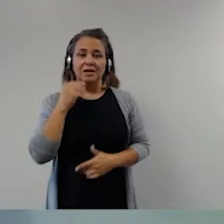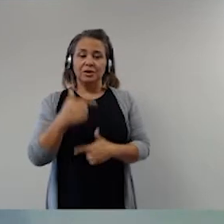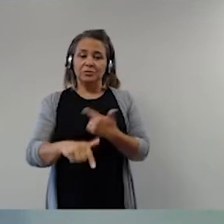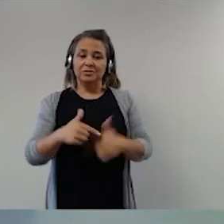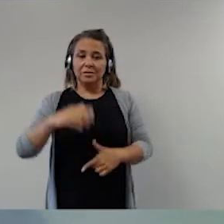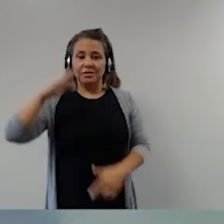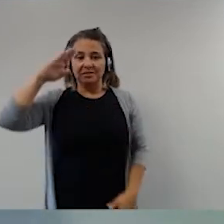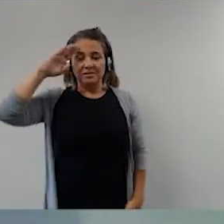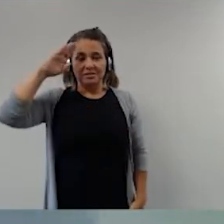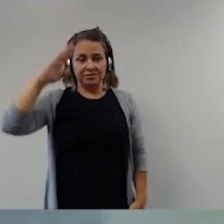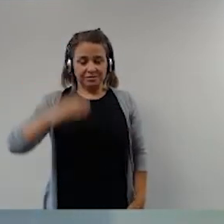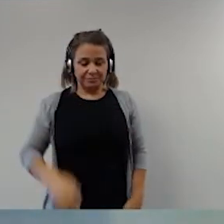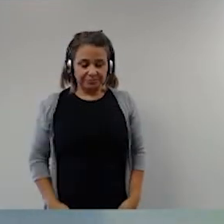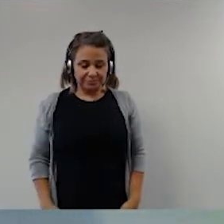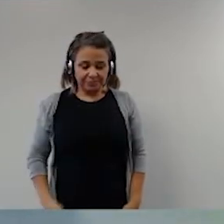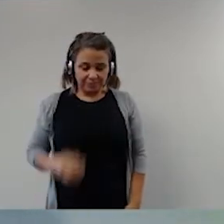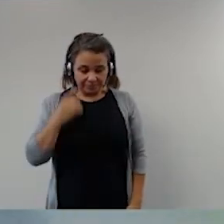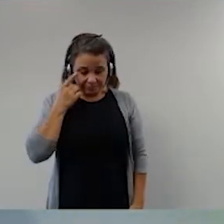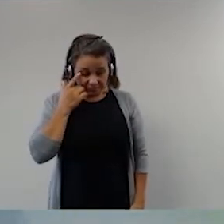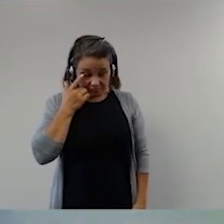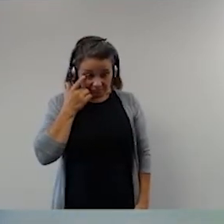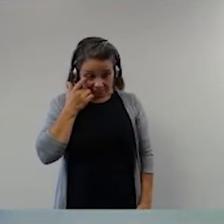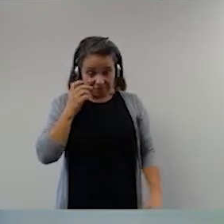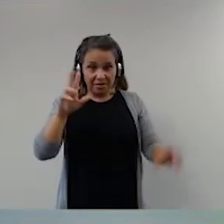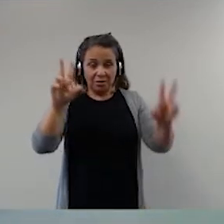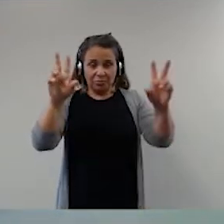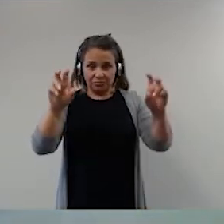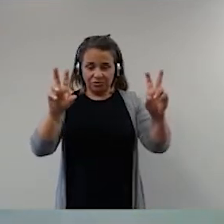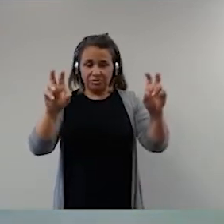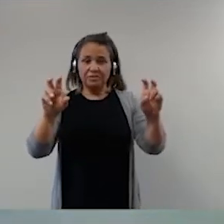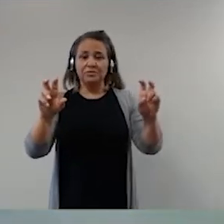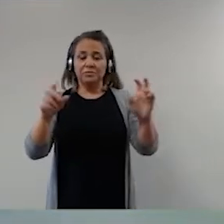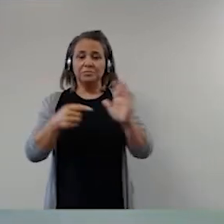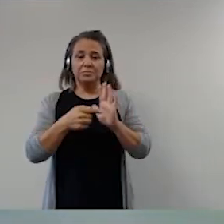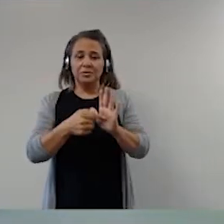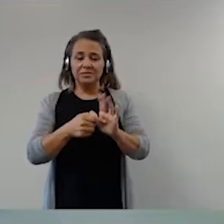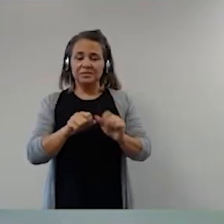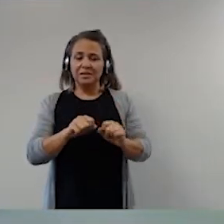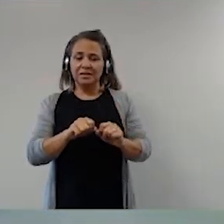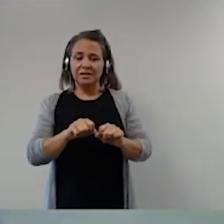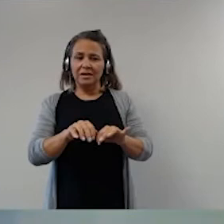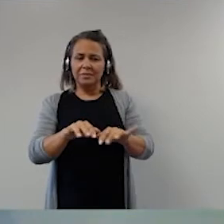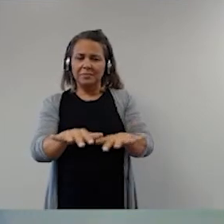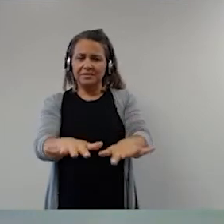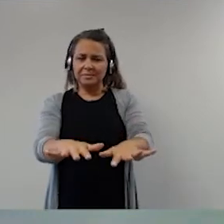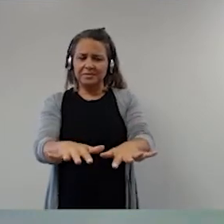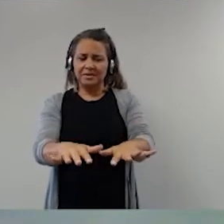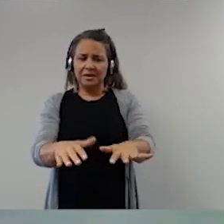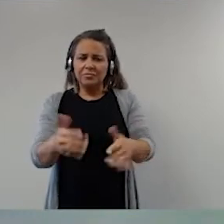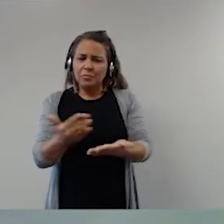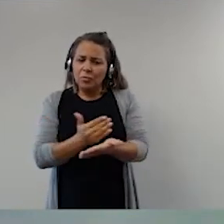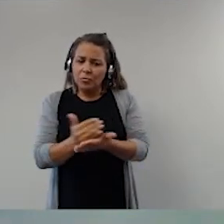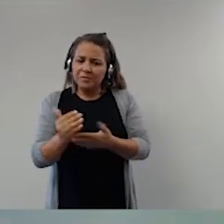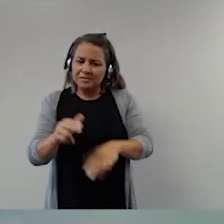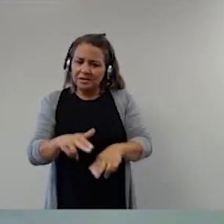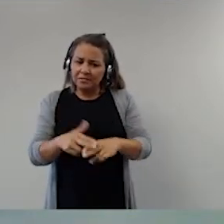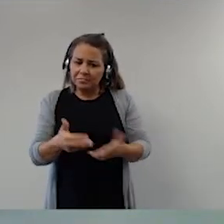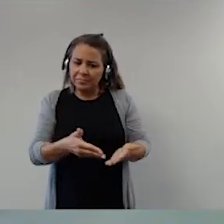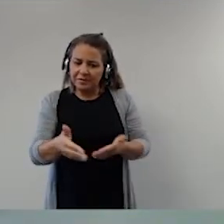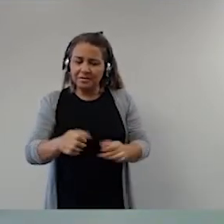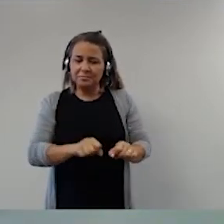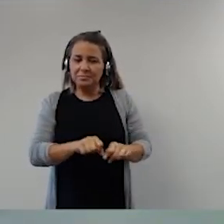Esse título, Repercussões Jurídicas e Sociais da Pandemia. Então, nós vamos se agarrar nesse período agora, mais da pandemia.